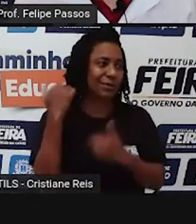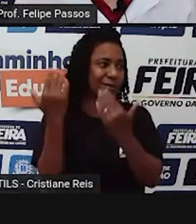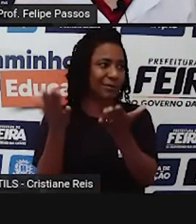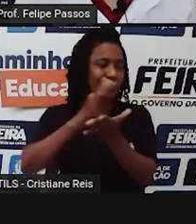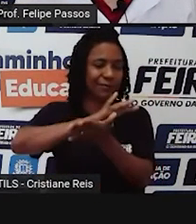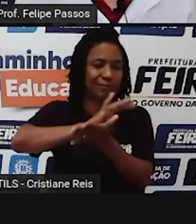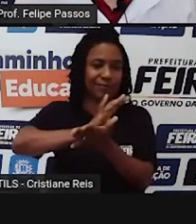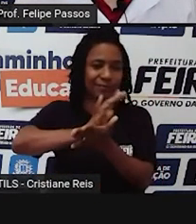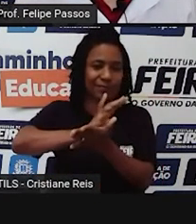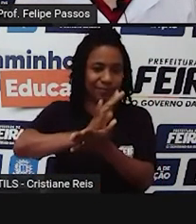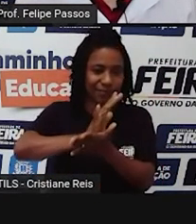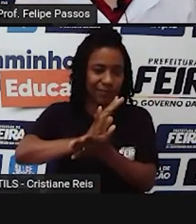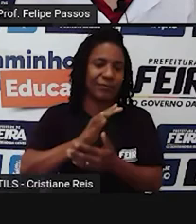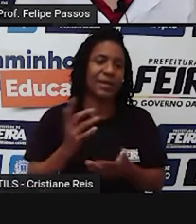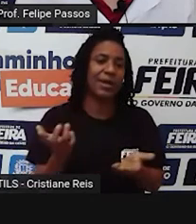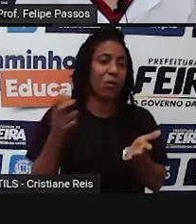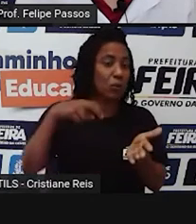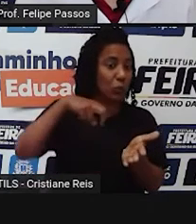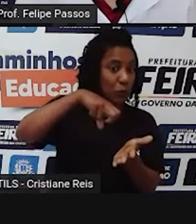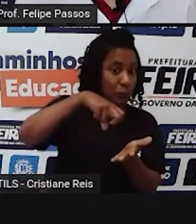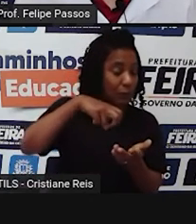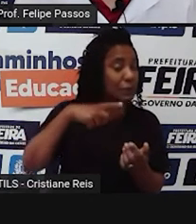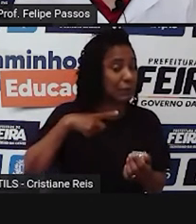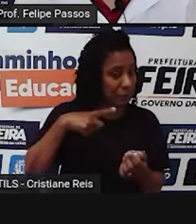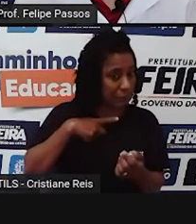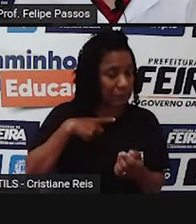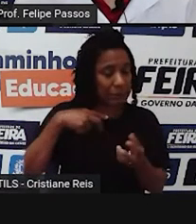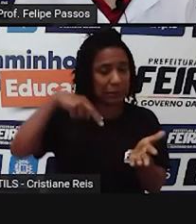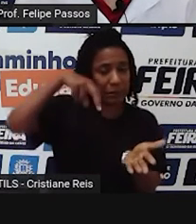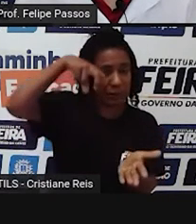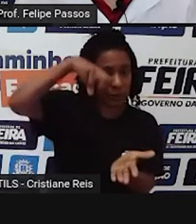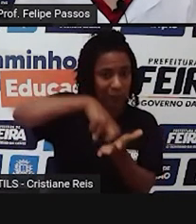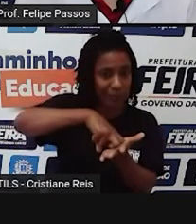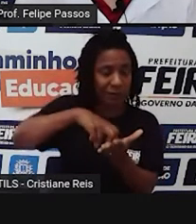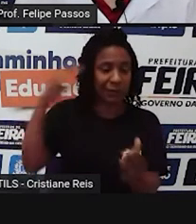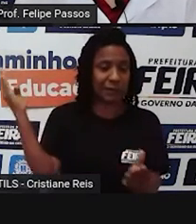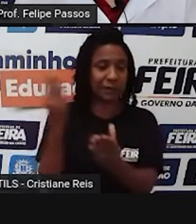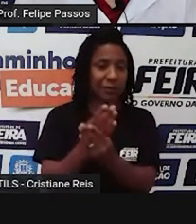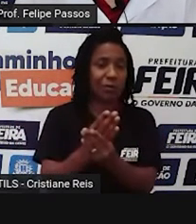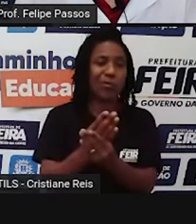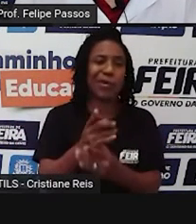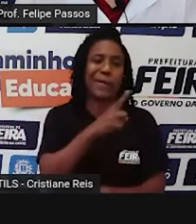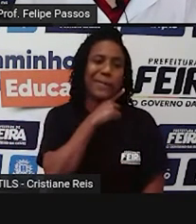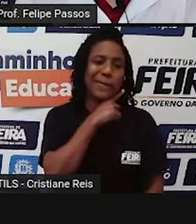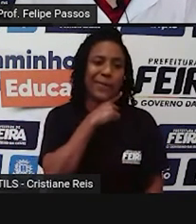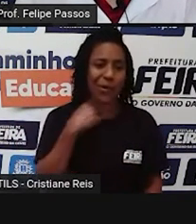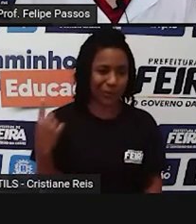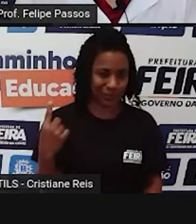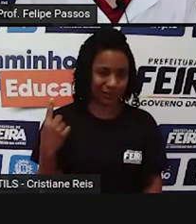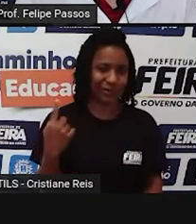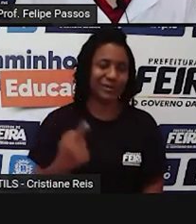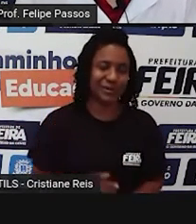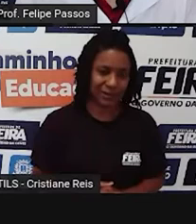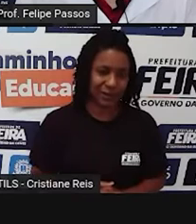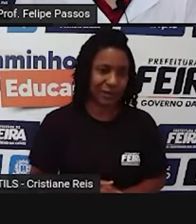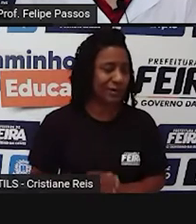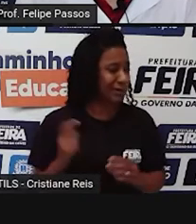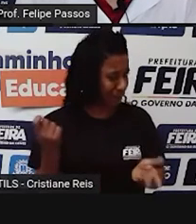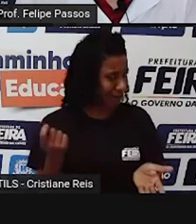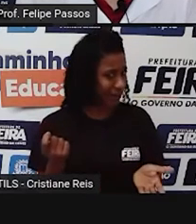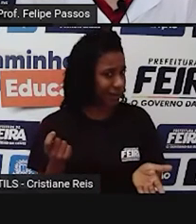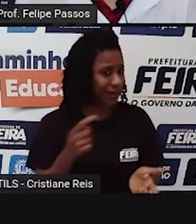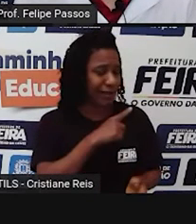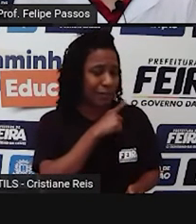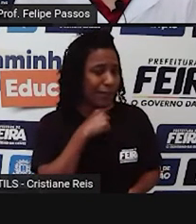também para situações como pena de morte. A pena de morte, ela é realmente algo que deve ser feito nos